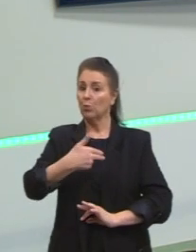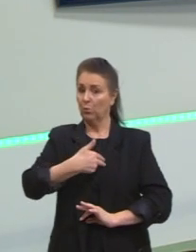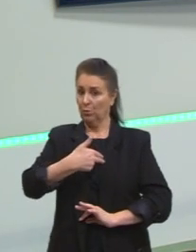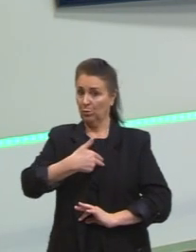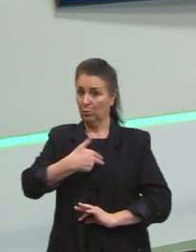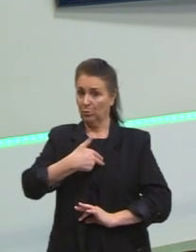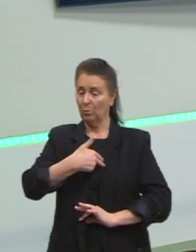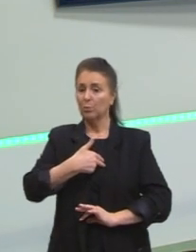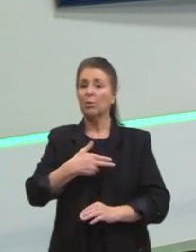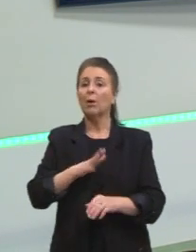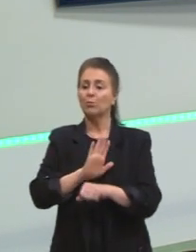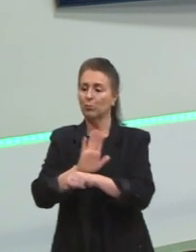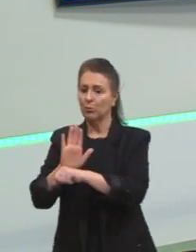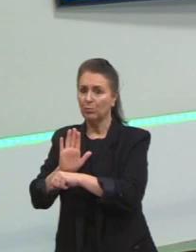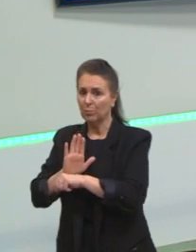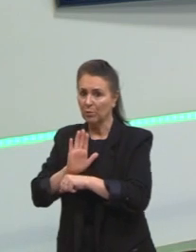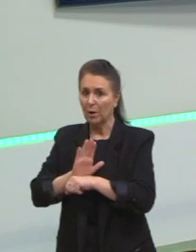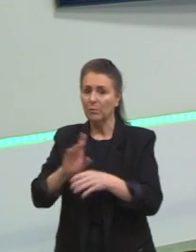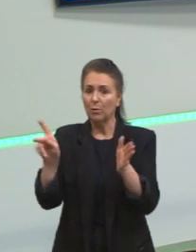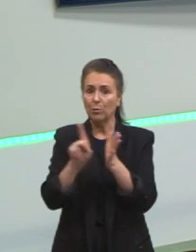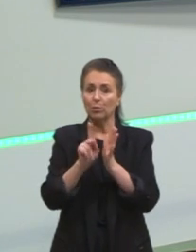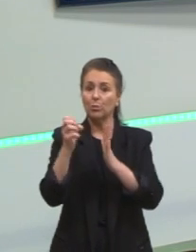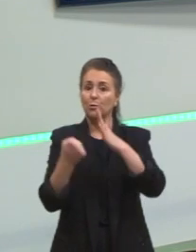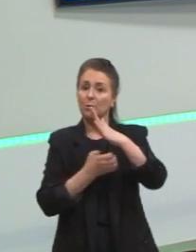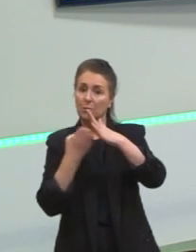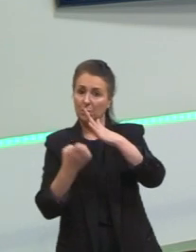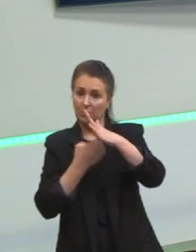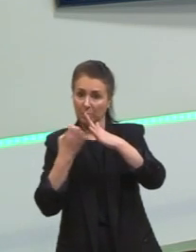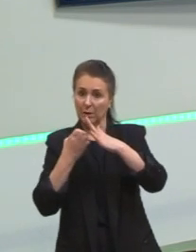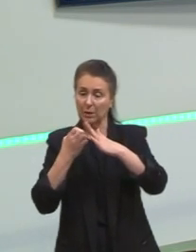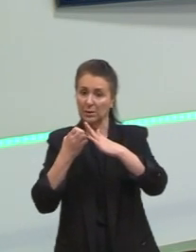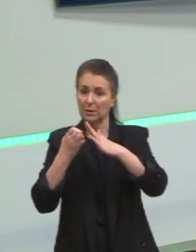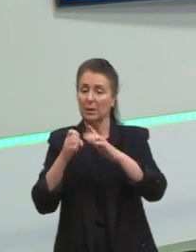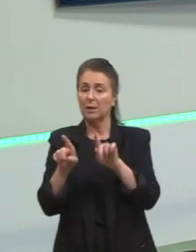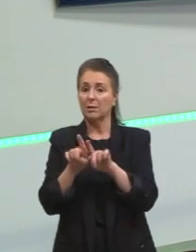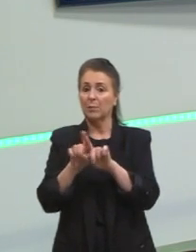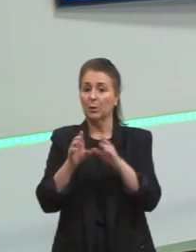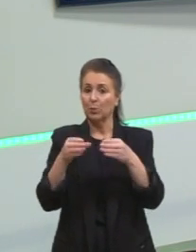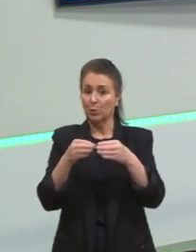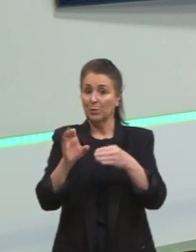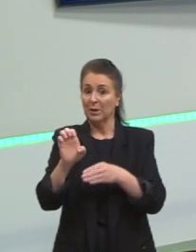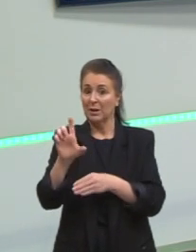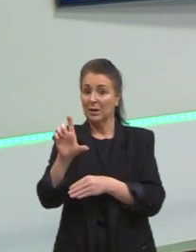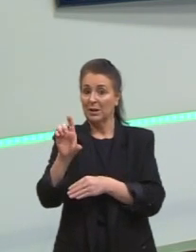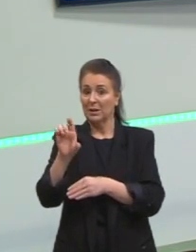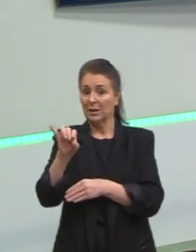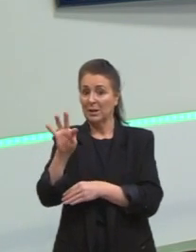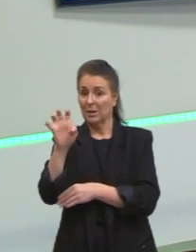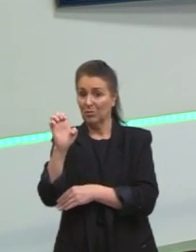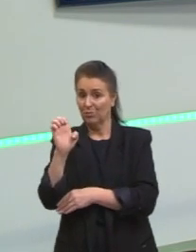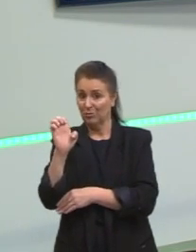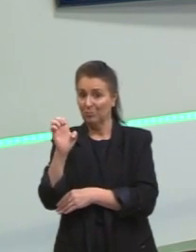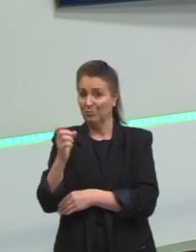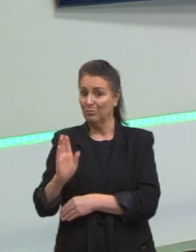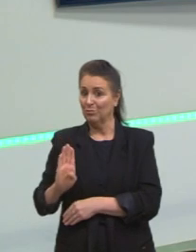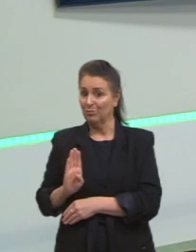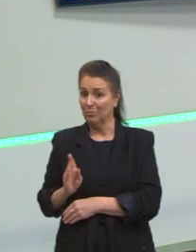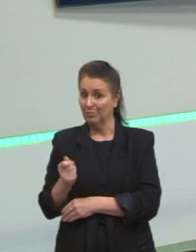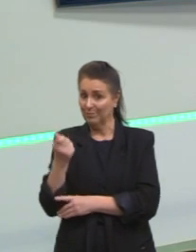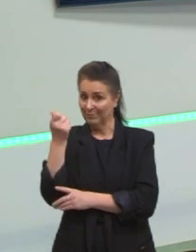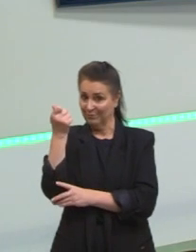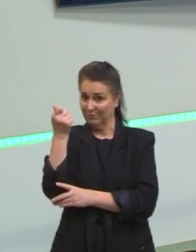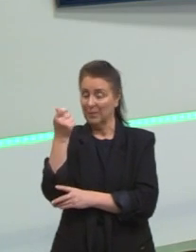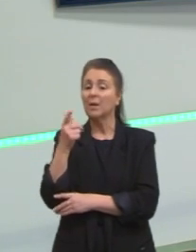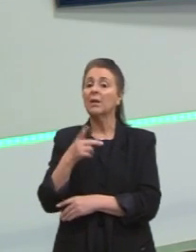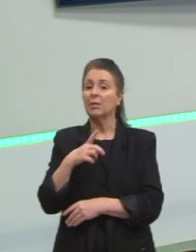ajudar empresários, também soube ajudar a elite. Então, dei uma revisadinha aí no populismo. É importante, costuma cair na prova,